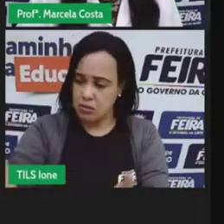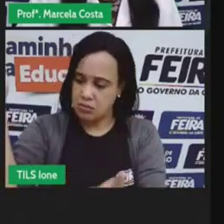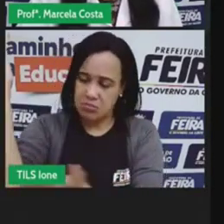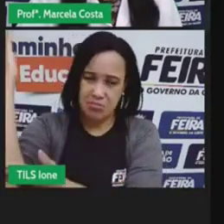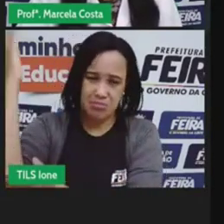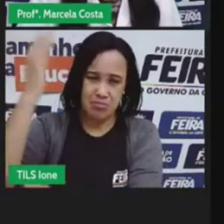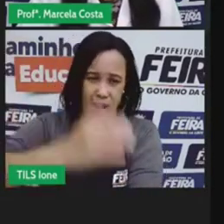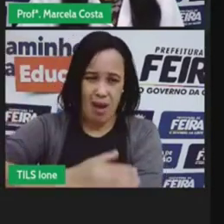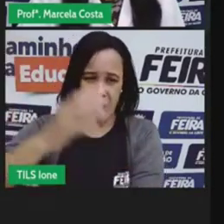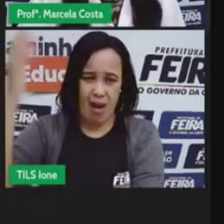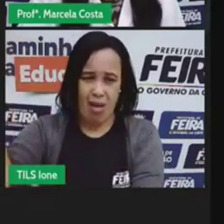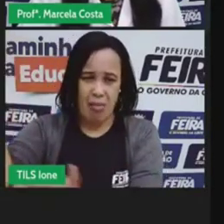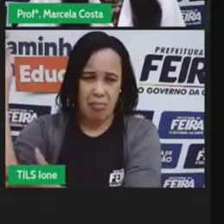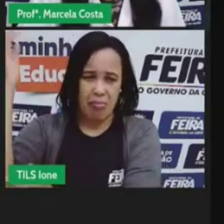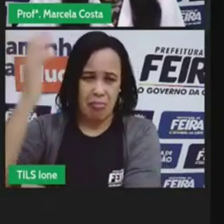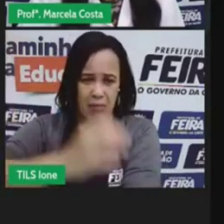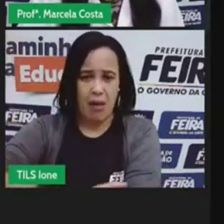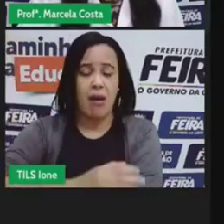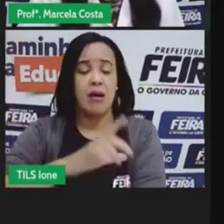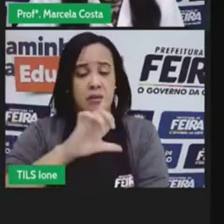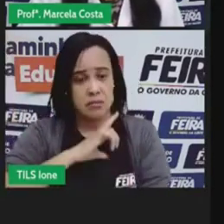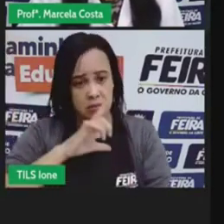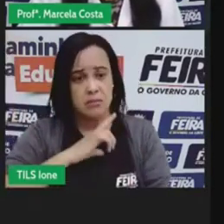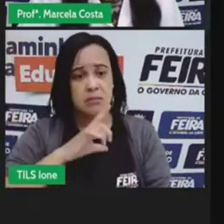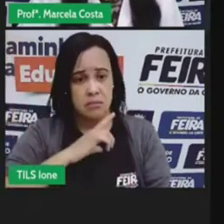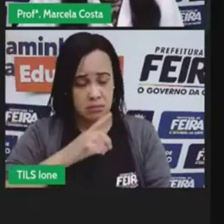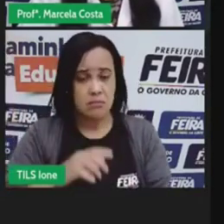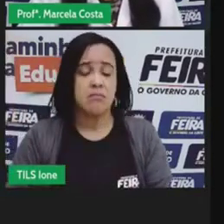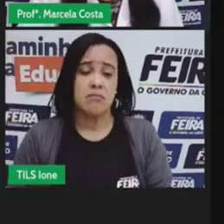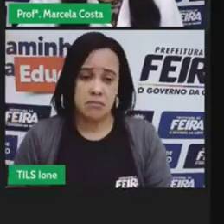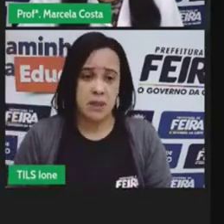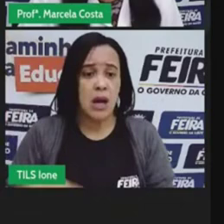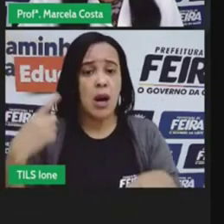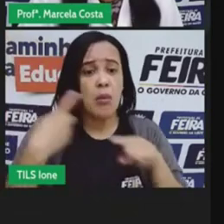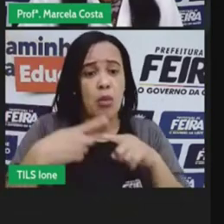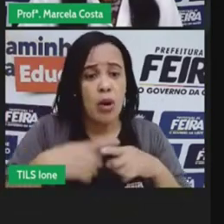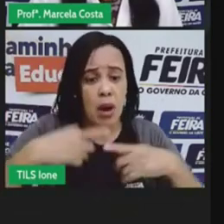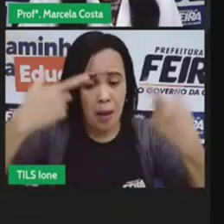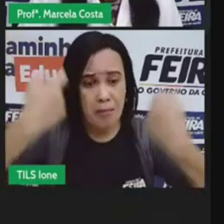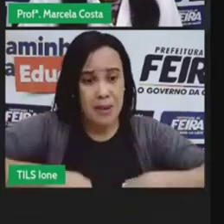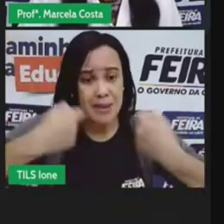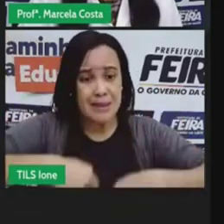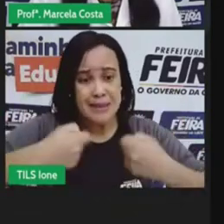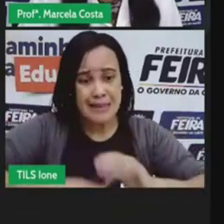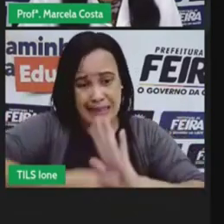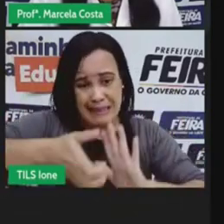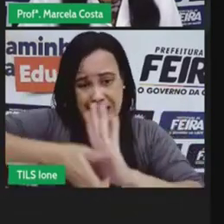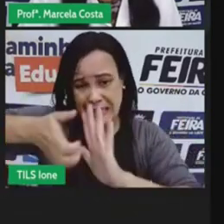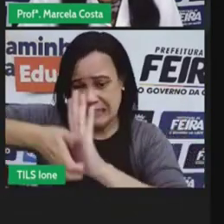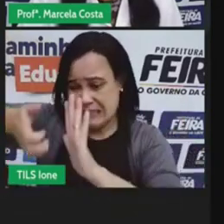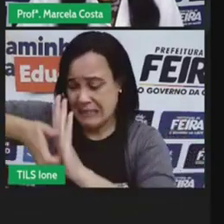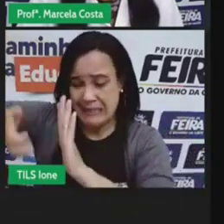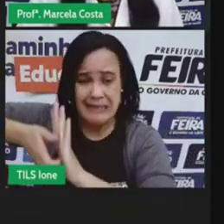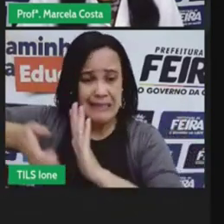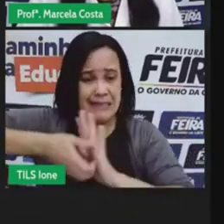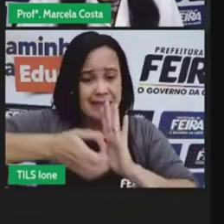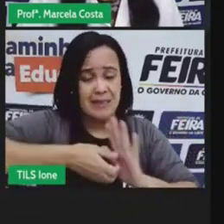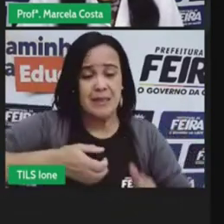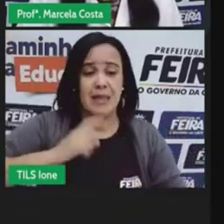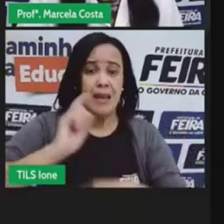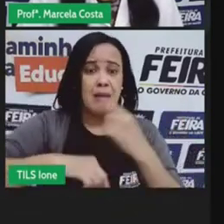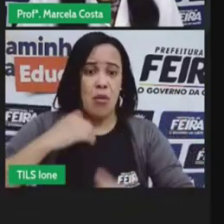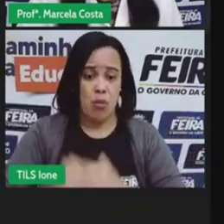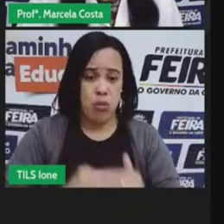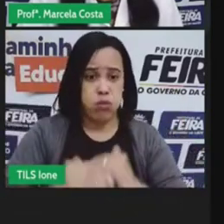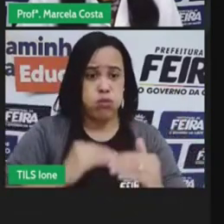produto há necessidade de se extrair mais recursos da natureza para produzir aquele